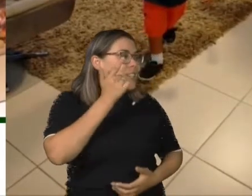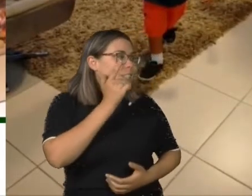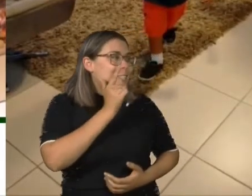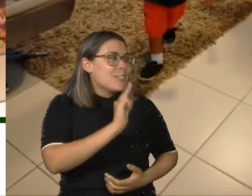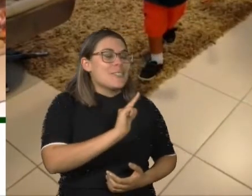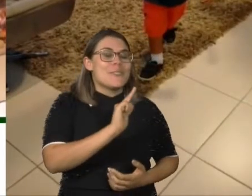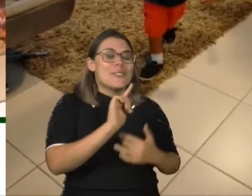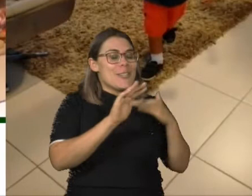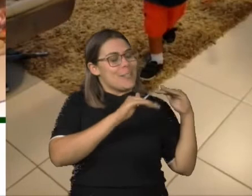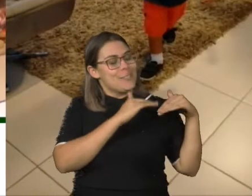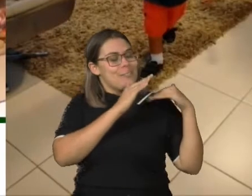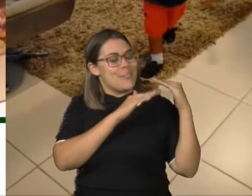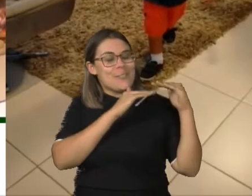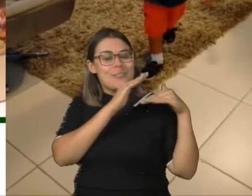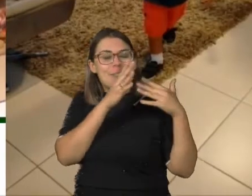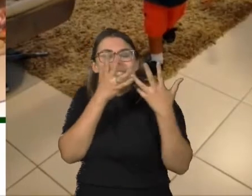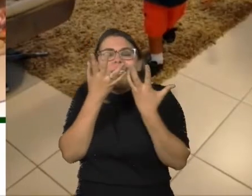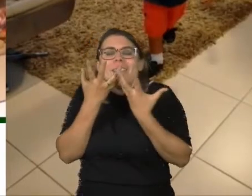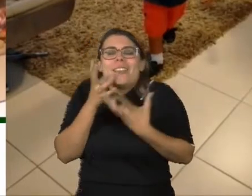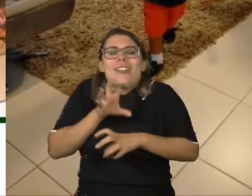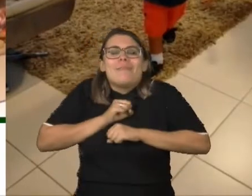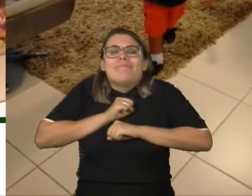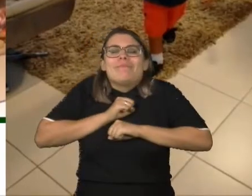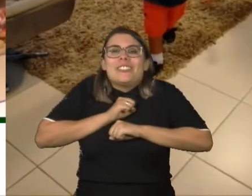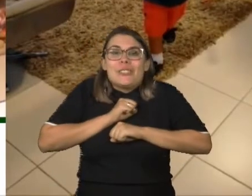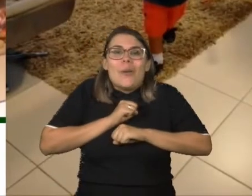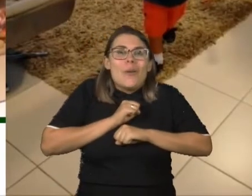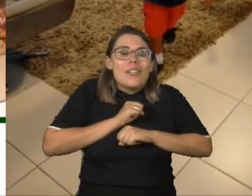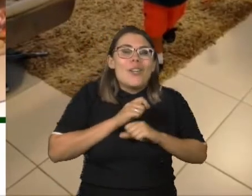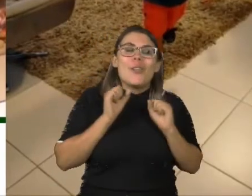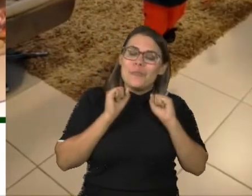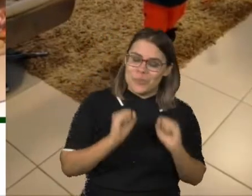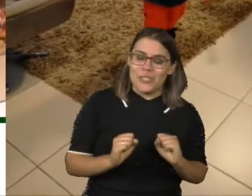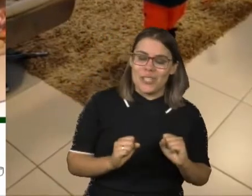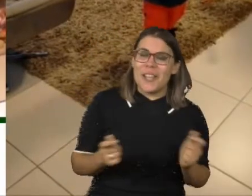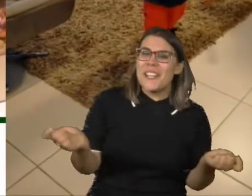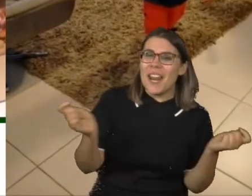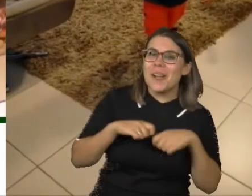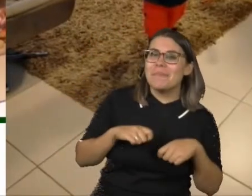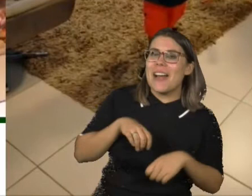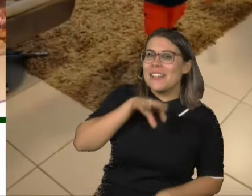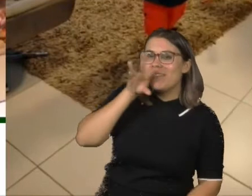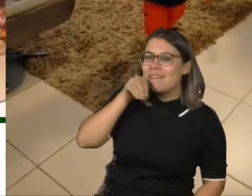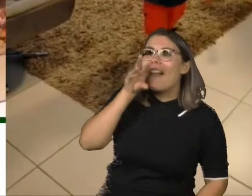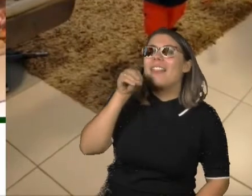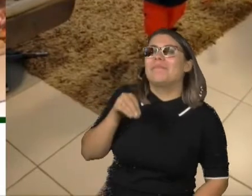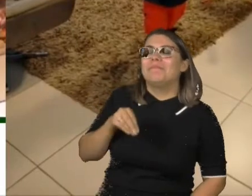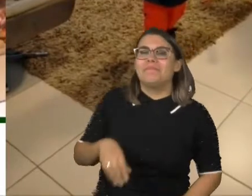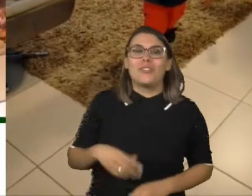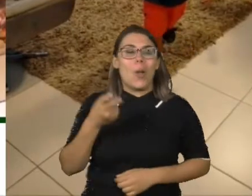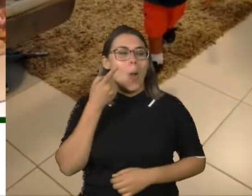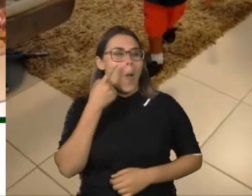se desenvolver e a se sentir autorizado simbolicamente. De saber que podia e que conseguia falar e se comunicar. Vejam a